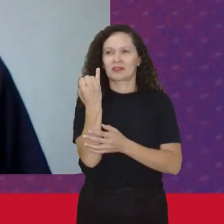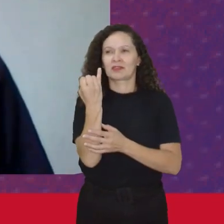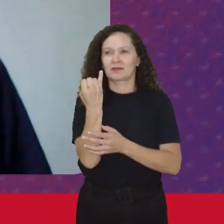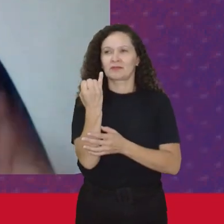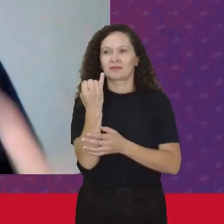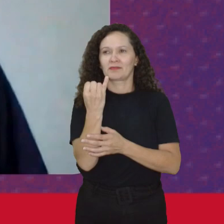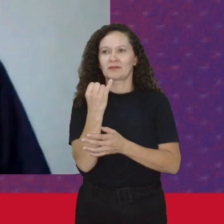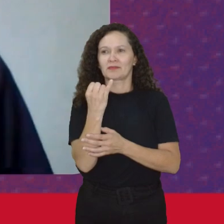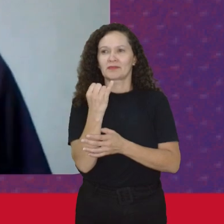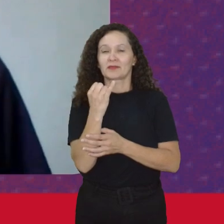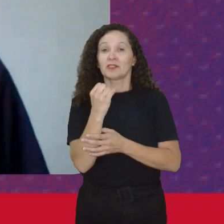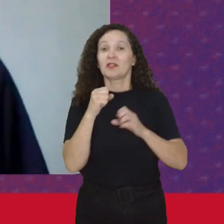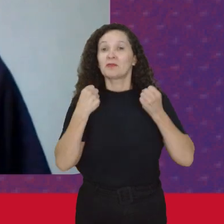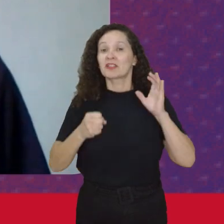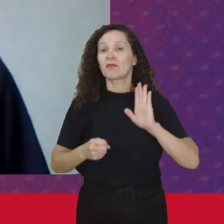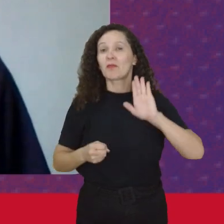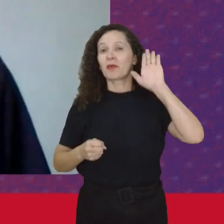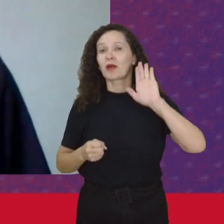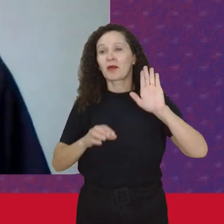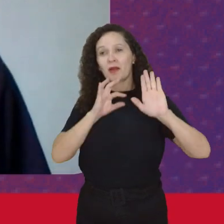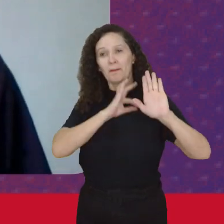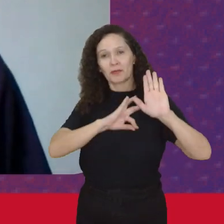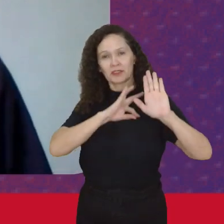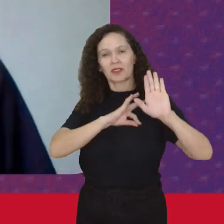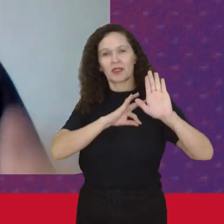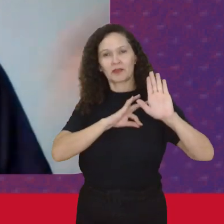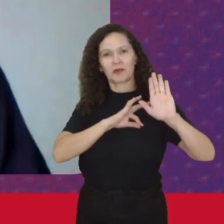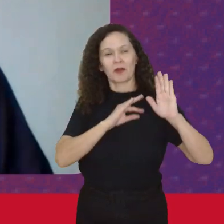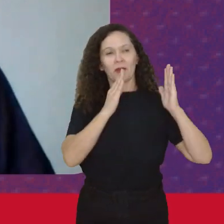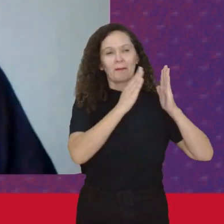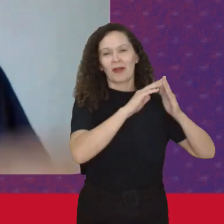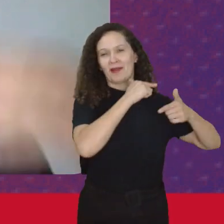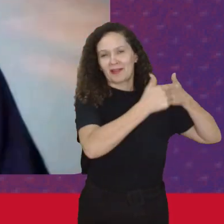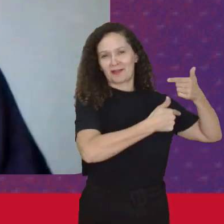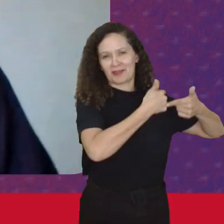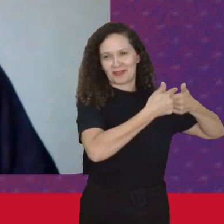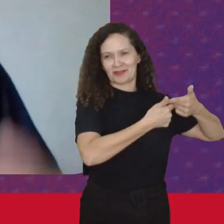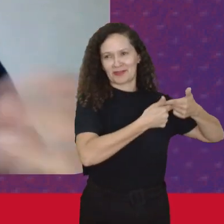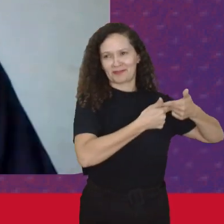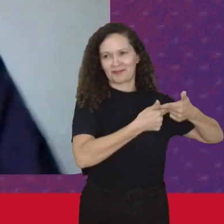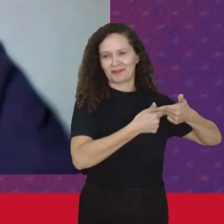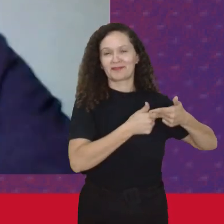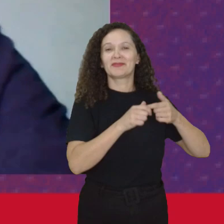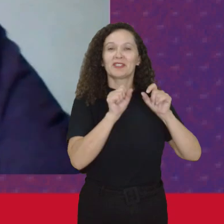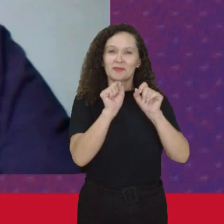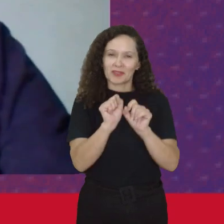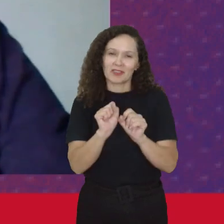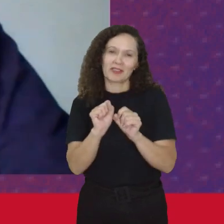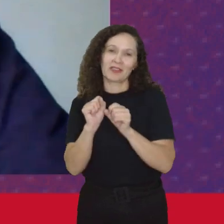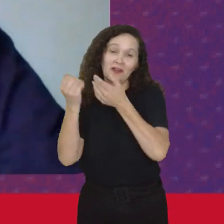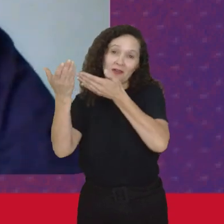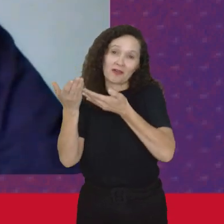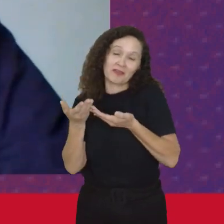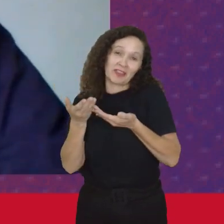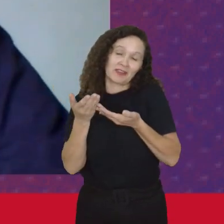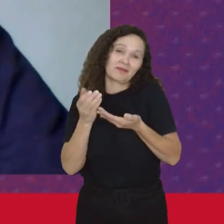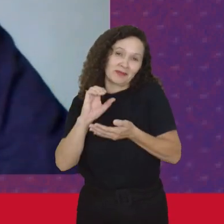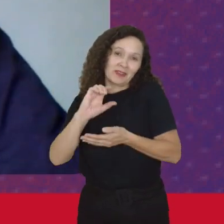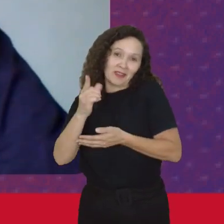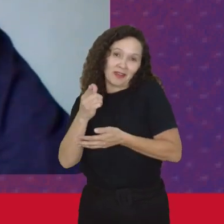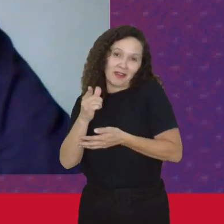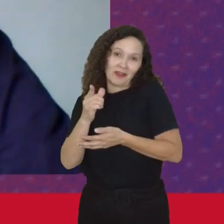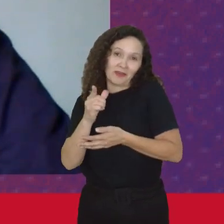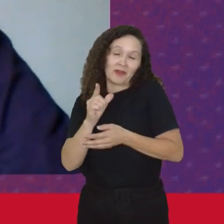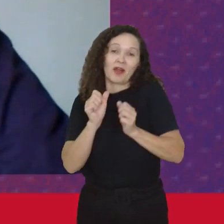Começaram Uma campanha Por salário Para dona de casa E estava A Silvia Federici A Maria Dalla Costa Mas assim Claro A campanha